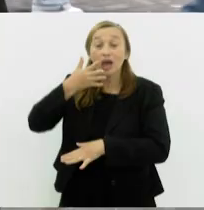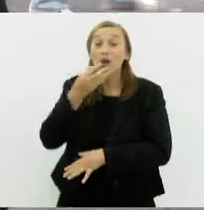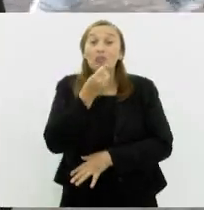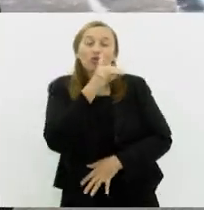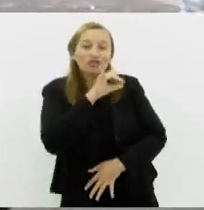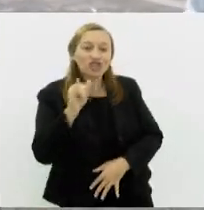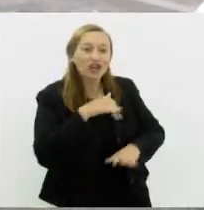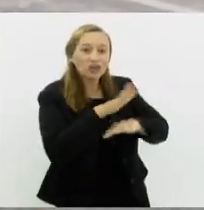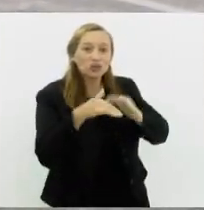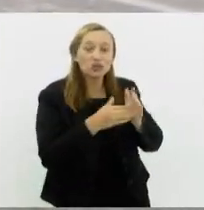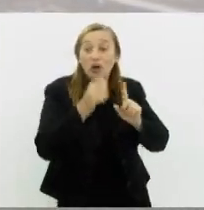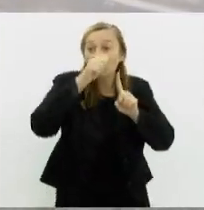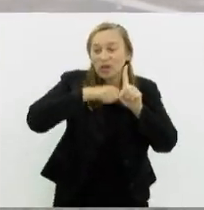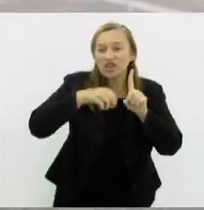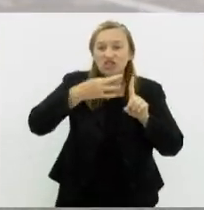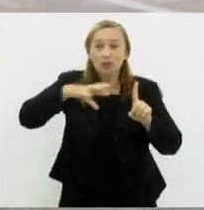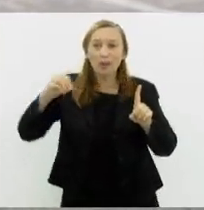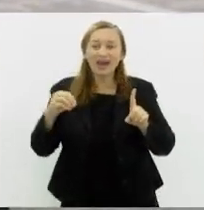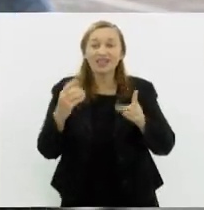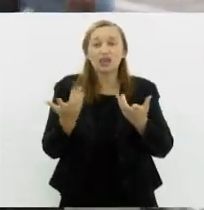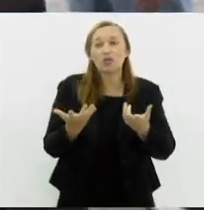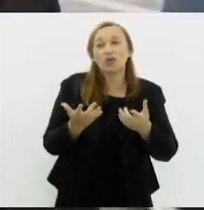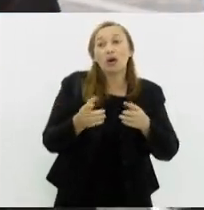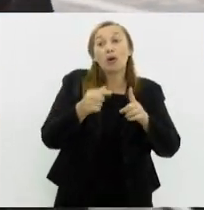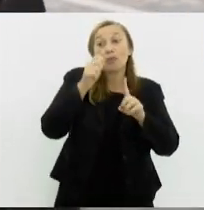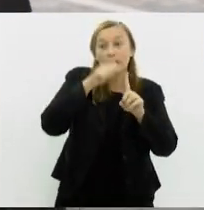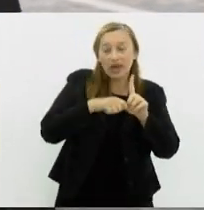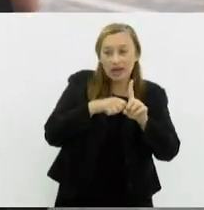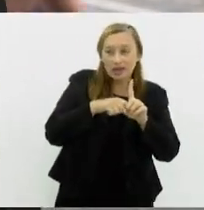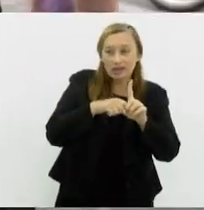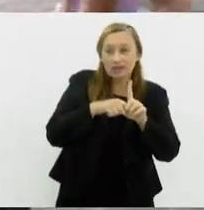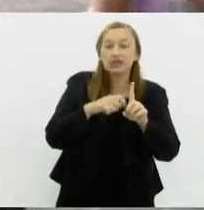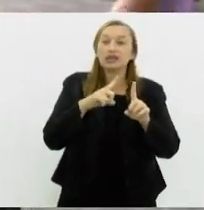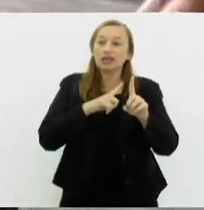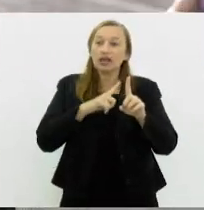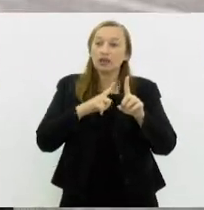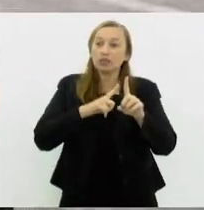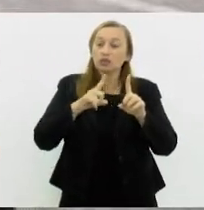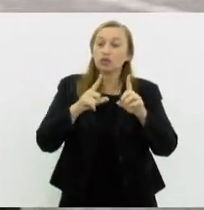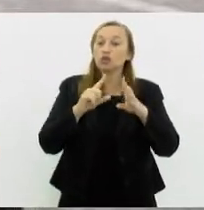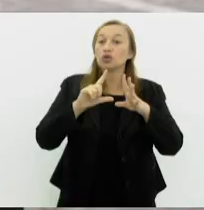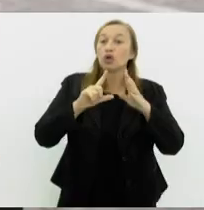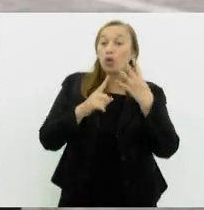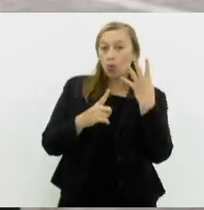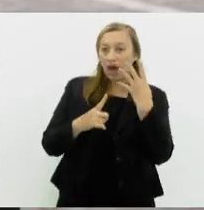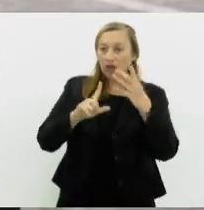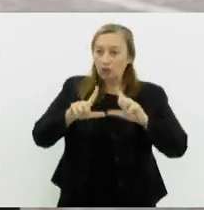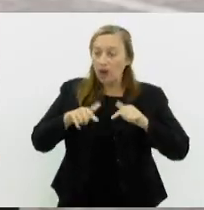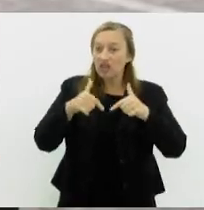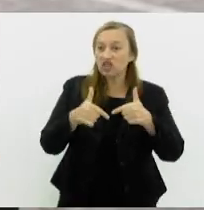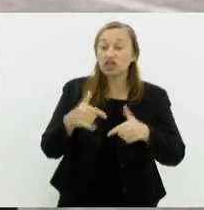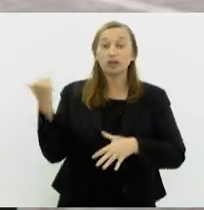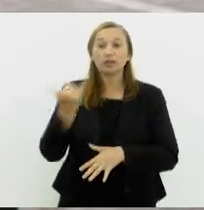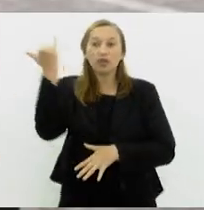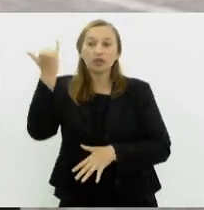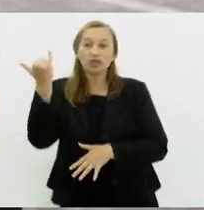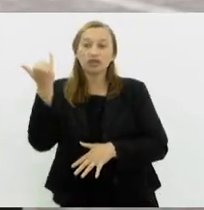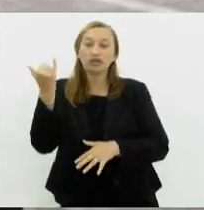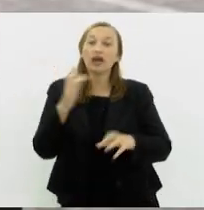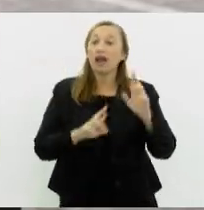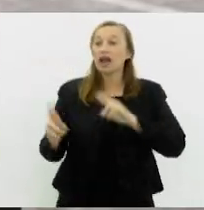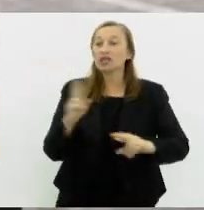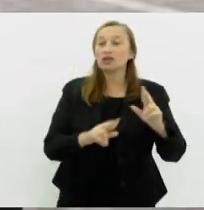O mês de março é um mês muito emblemático, porque nós temos quatro ações muito importantes relacionadas à saúde feminina.